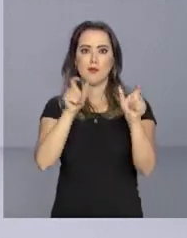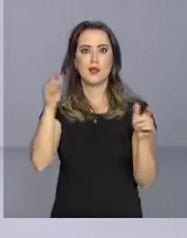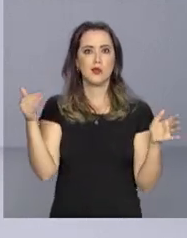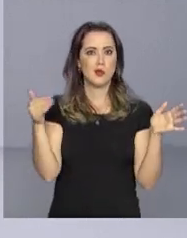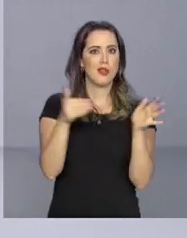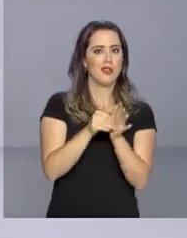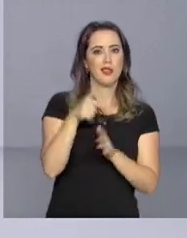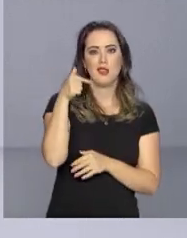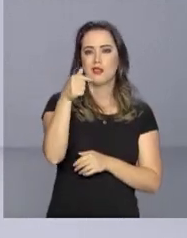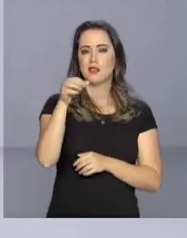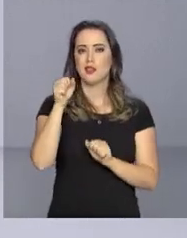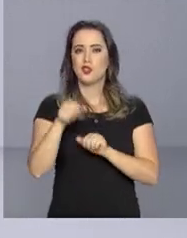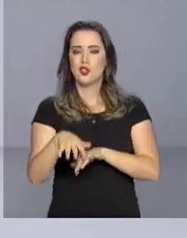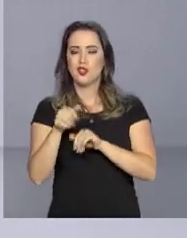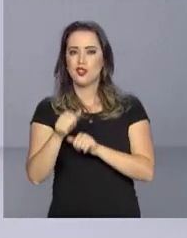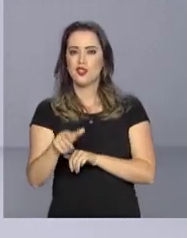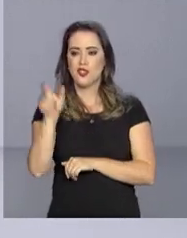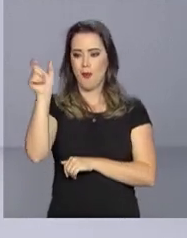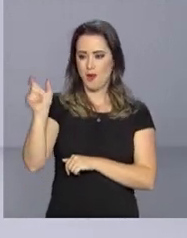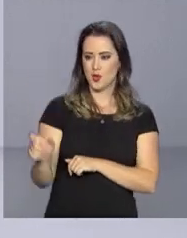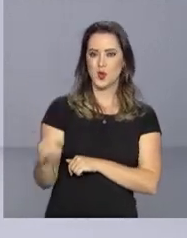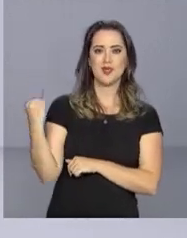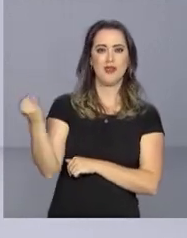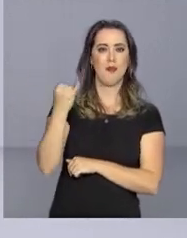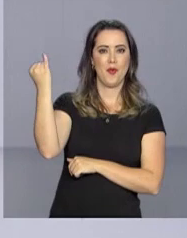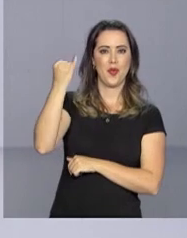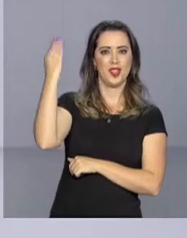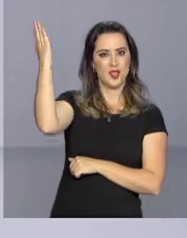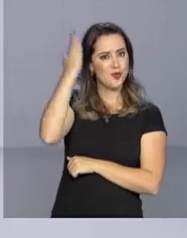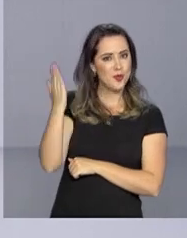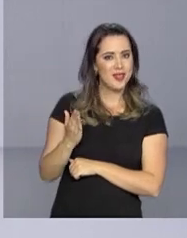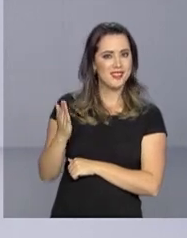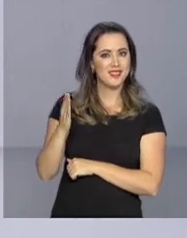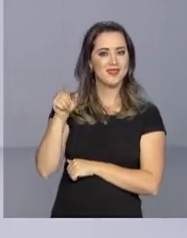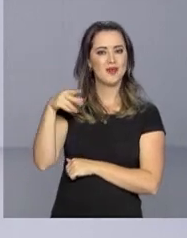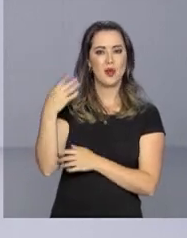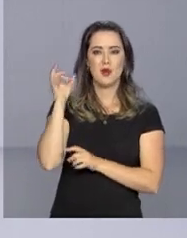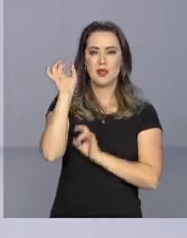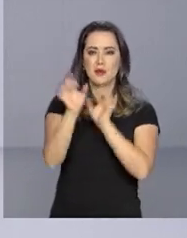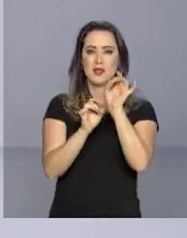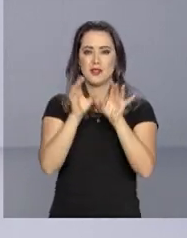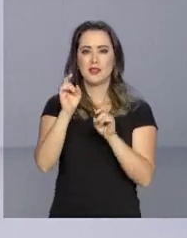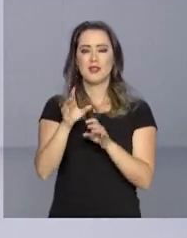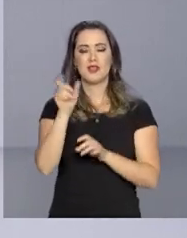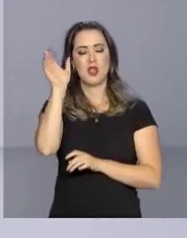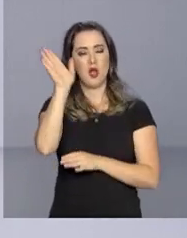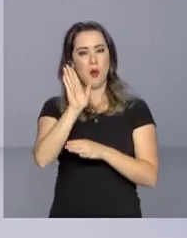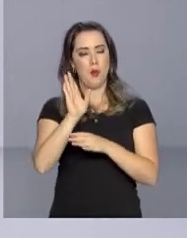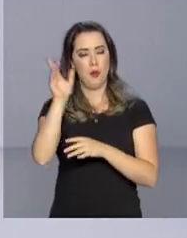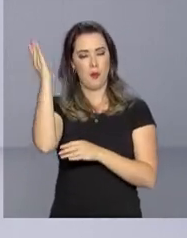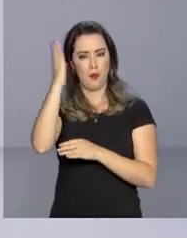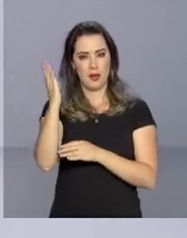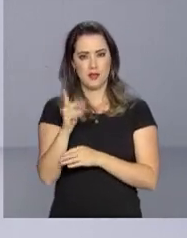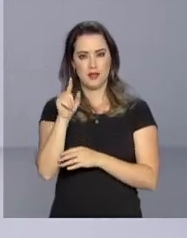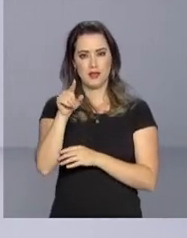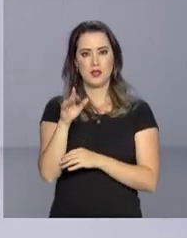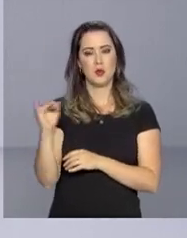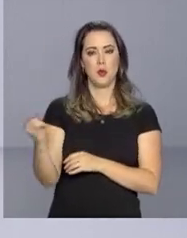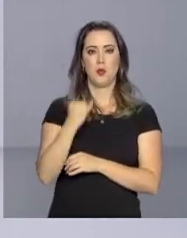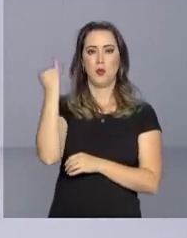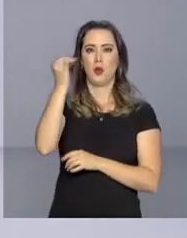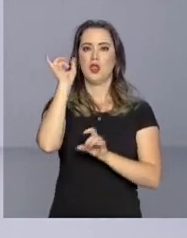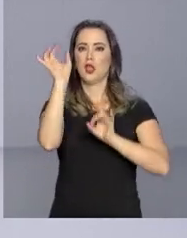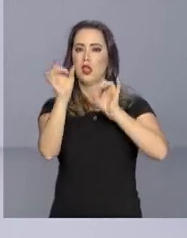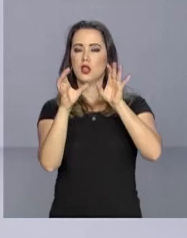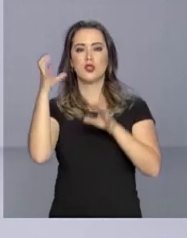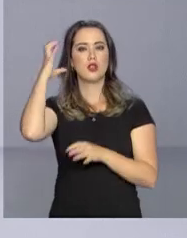todos os dias personagens que marcaram a história do Brasil. É o especial Brasileiros Ilustres da Rede Nacional de Rádio.